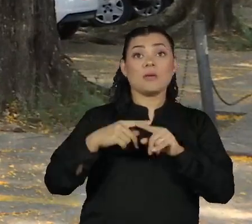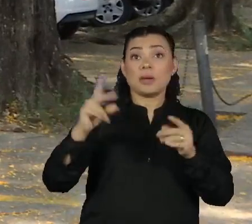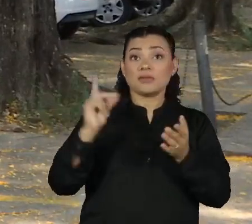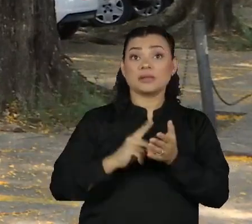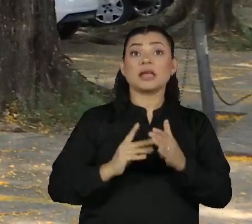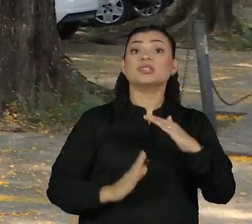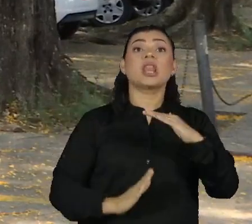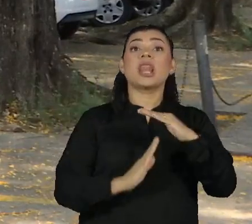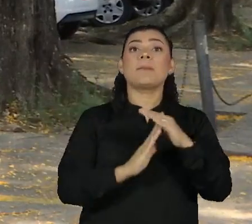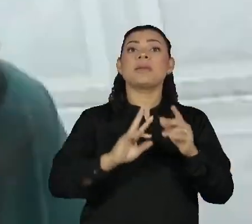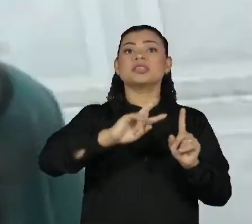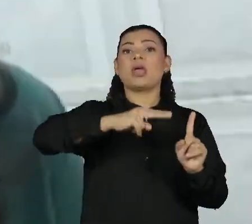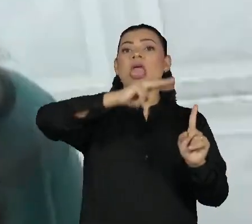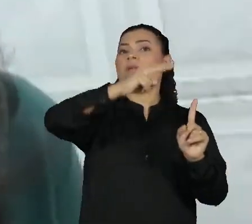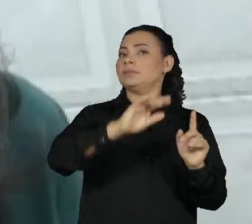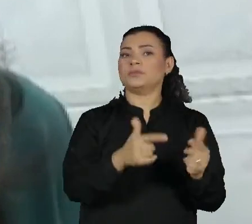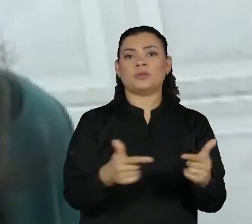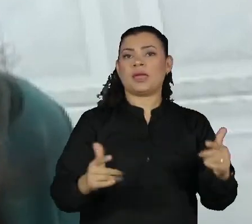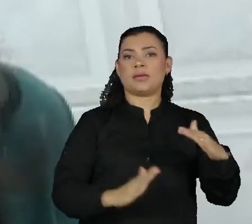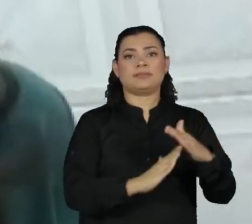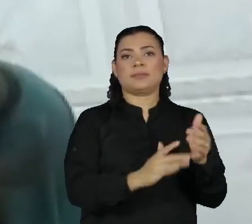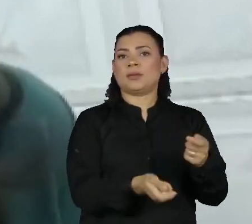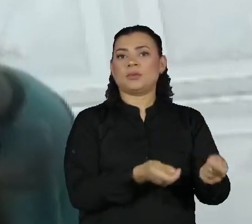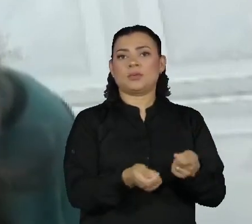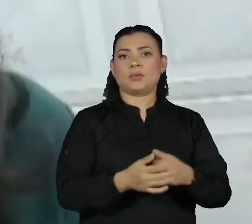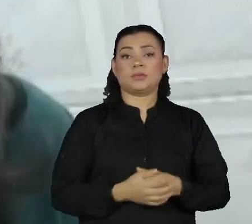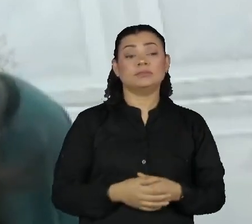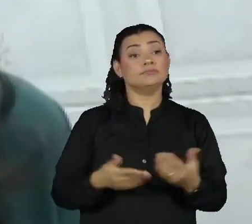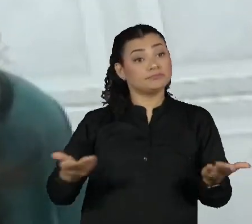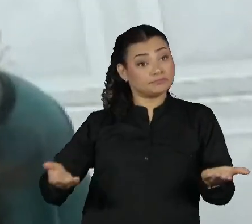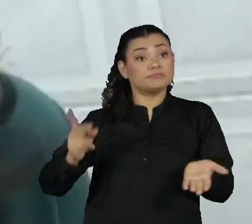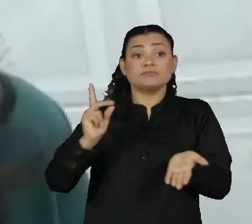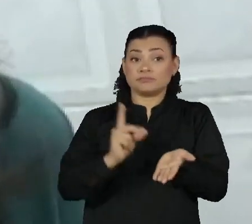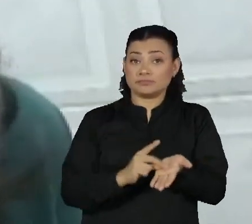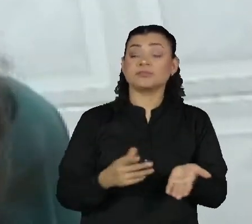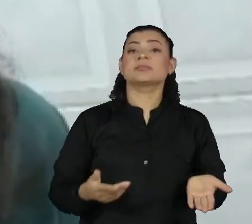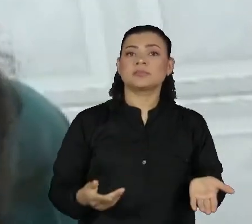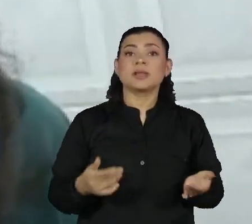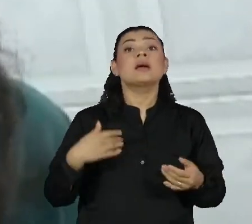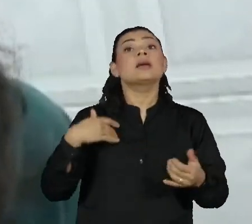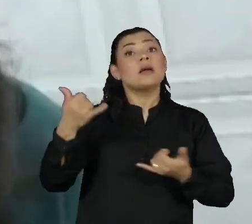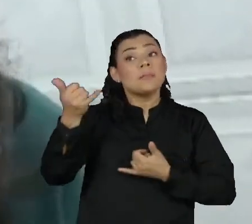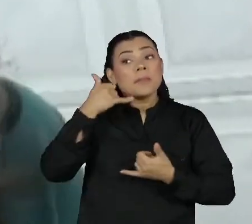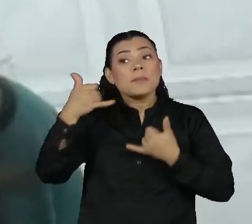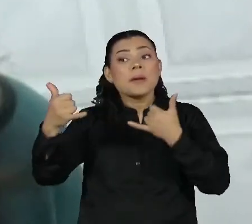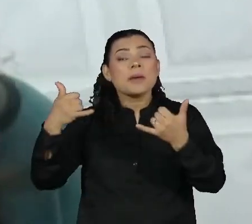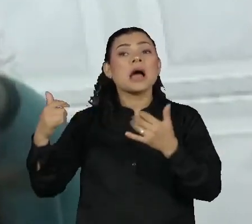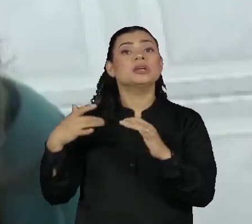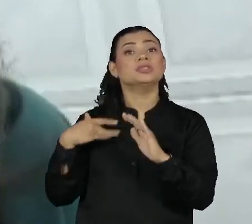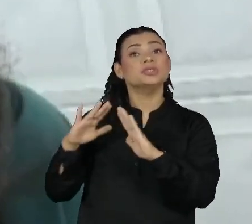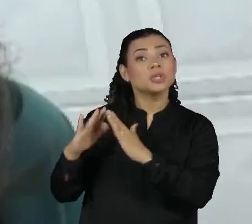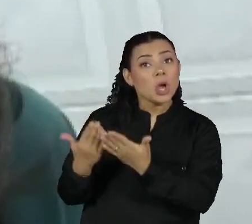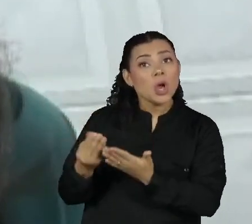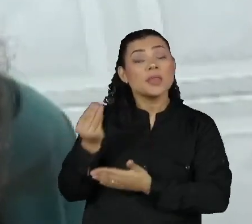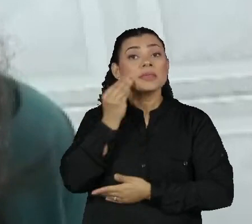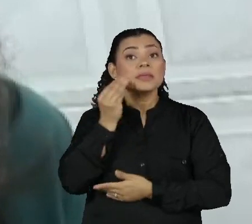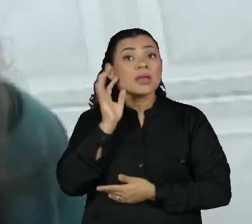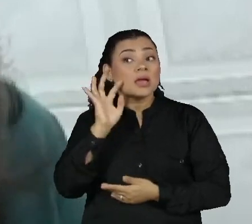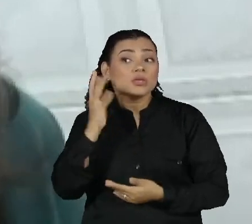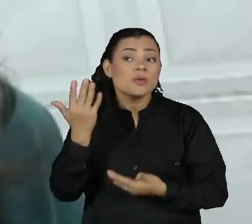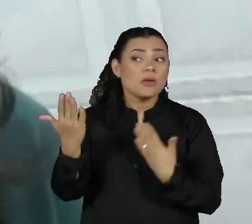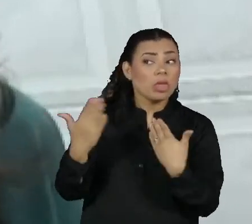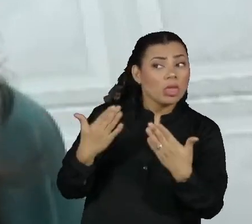impõe limite para o reajuste. Primeiro, a gente sempre recomenda que eles entrem em contato com a escola, tentem resolver isso de uma forma